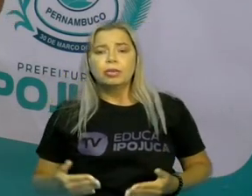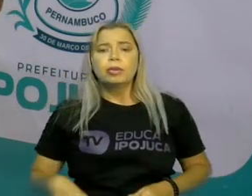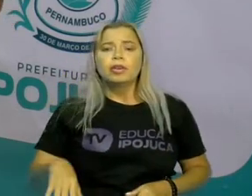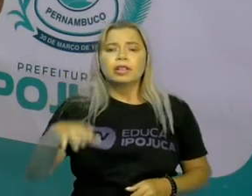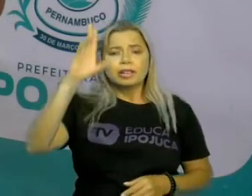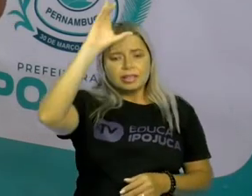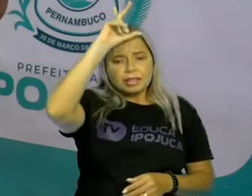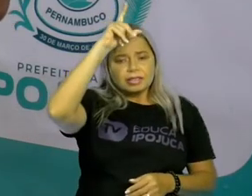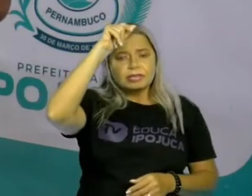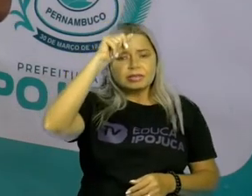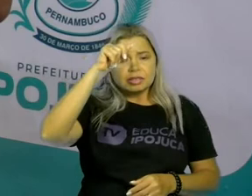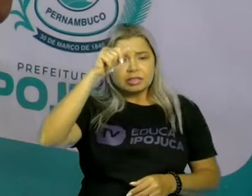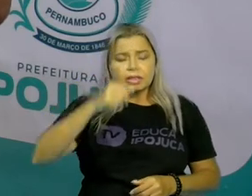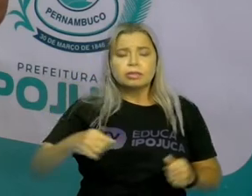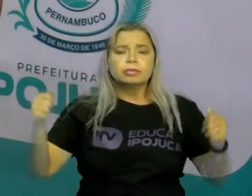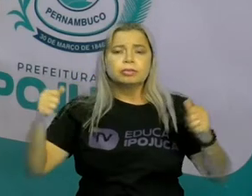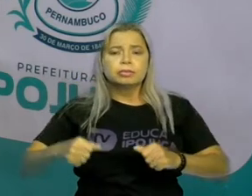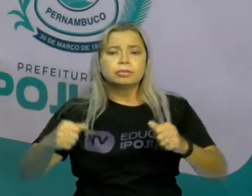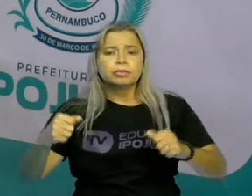letra maiúscula?